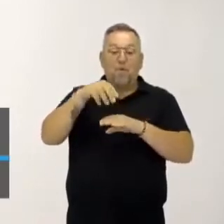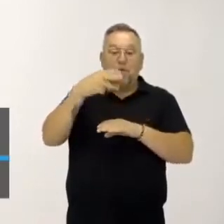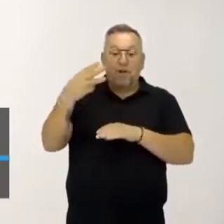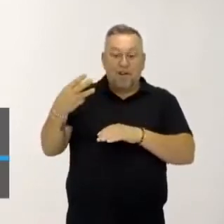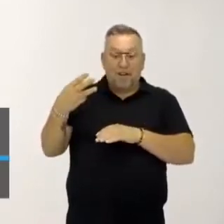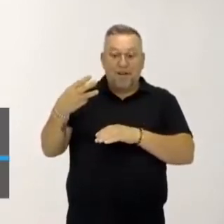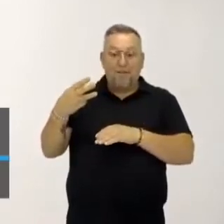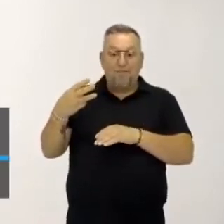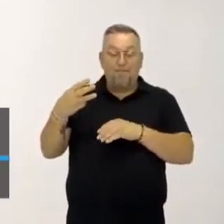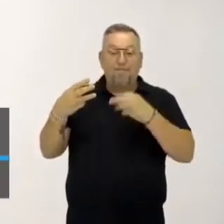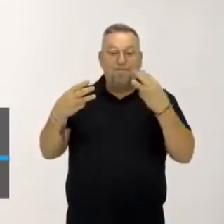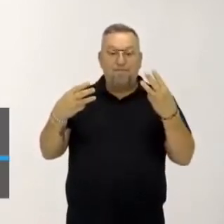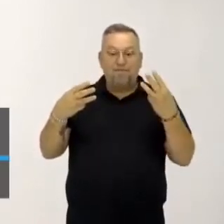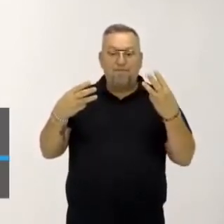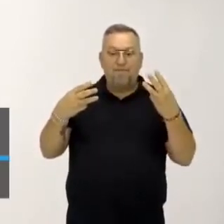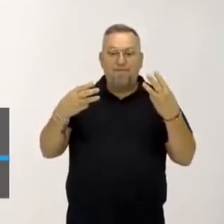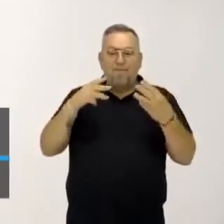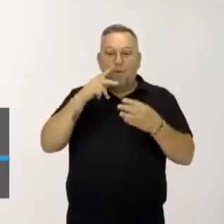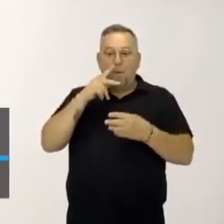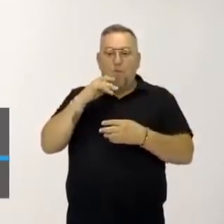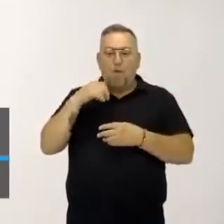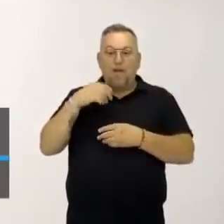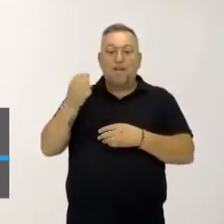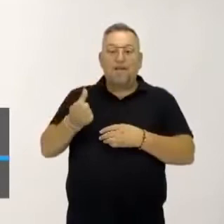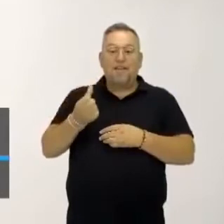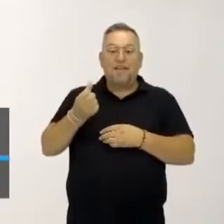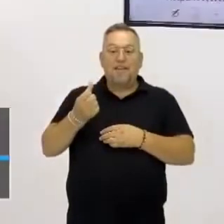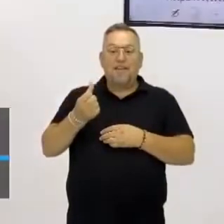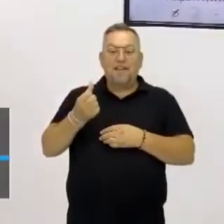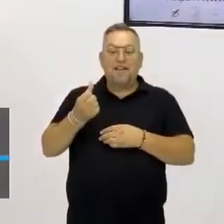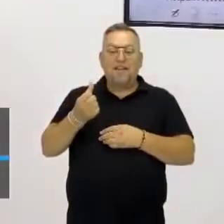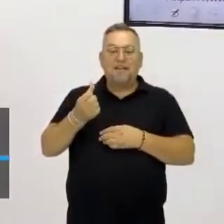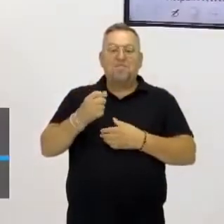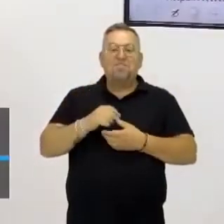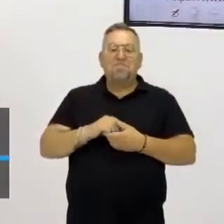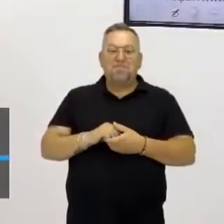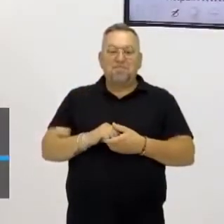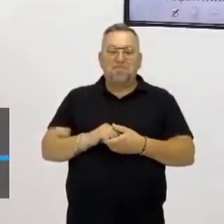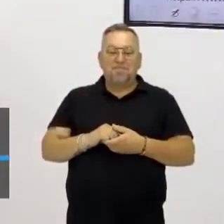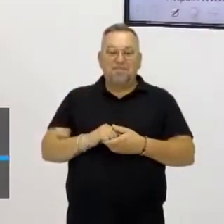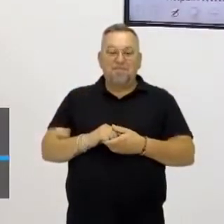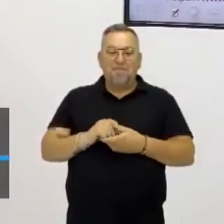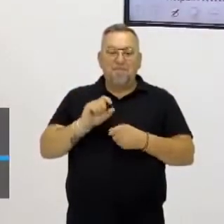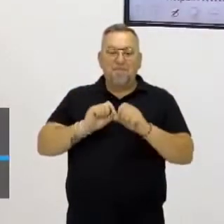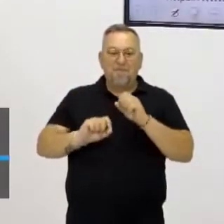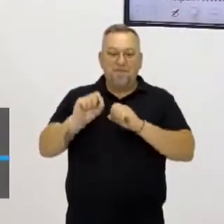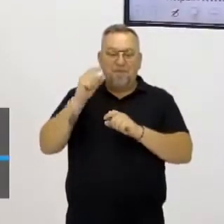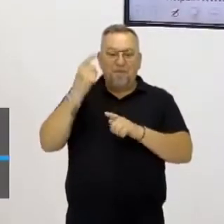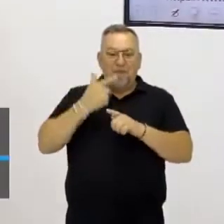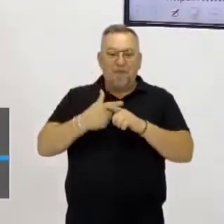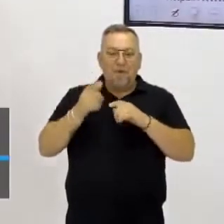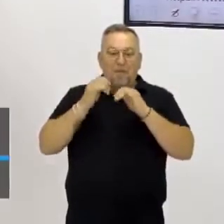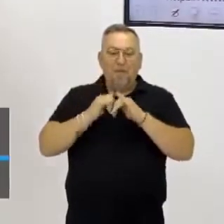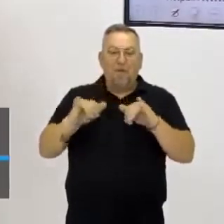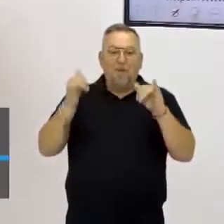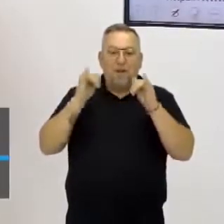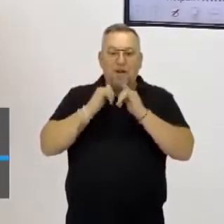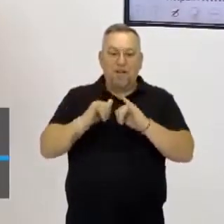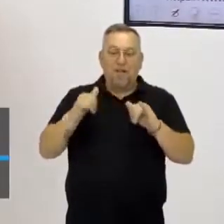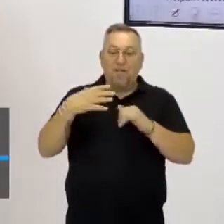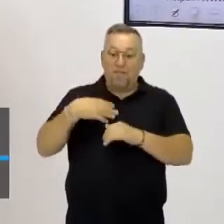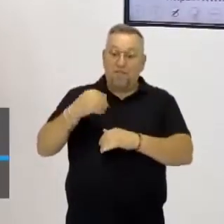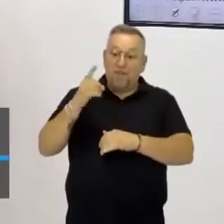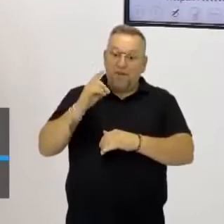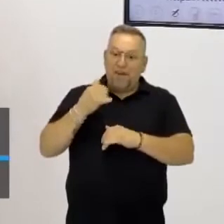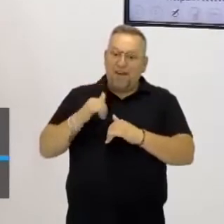compartilho os três, somos pais de seis. É, exatamente aí, ó. E falando aí sobre energia, filho, é